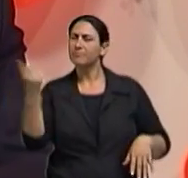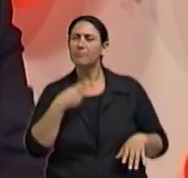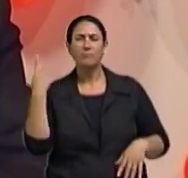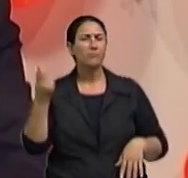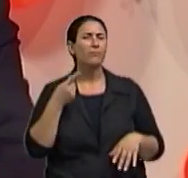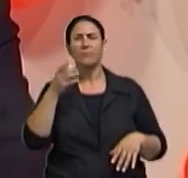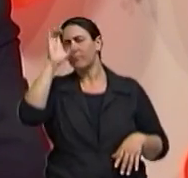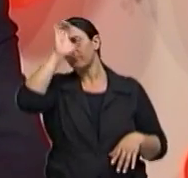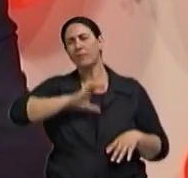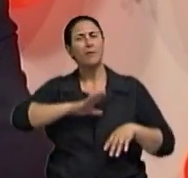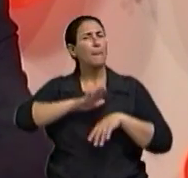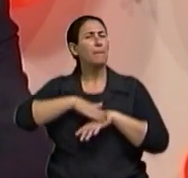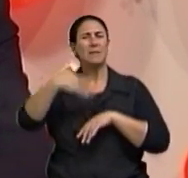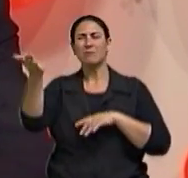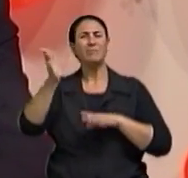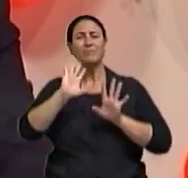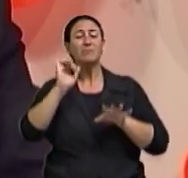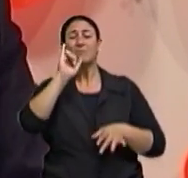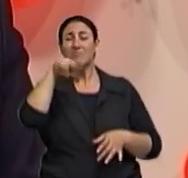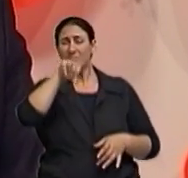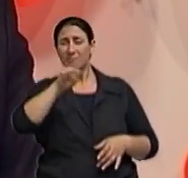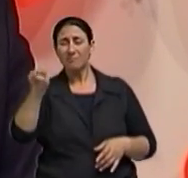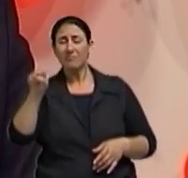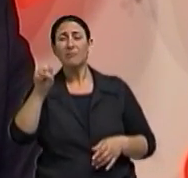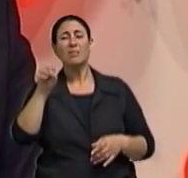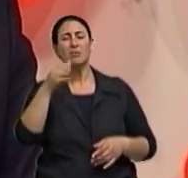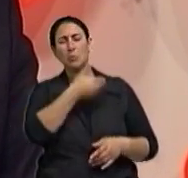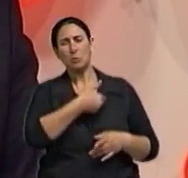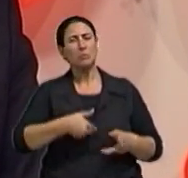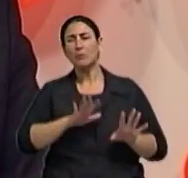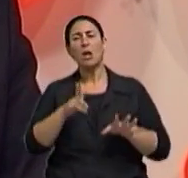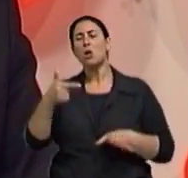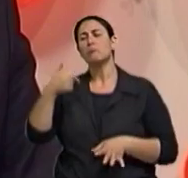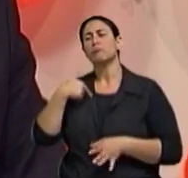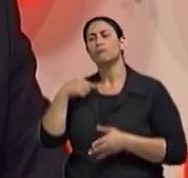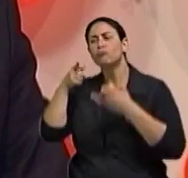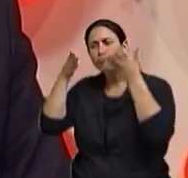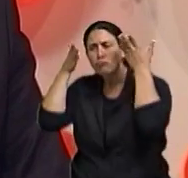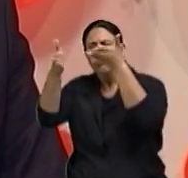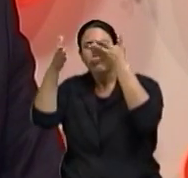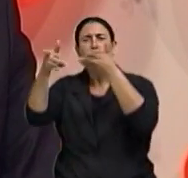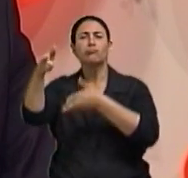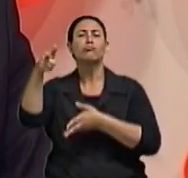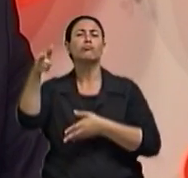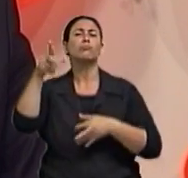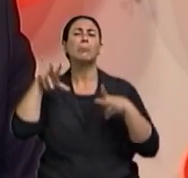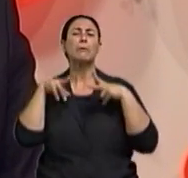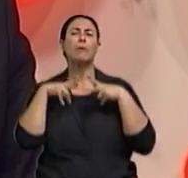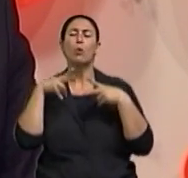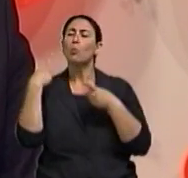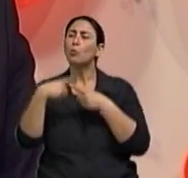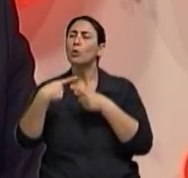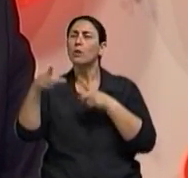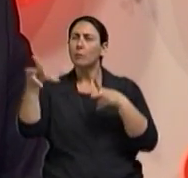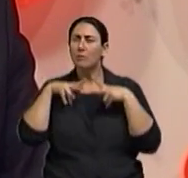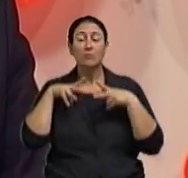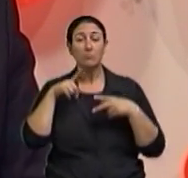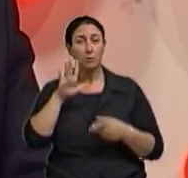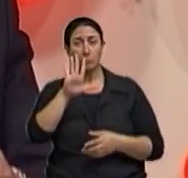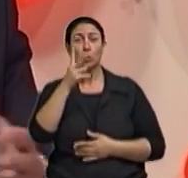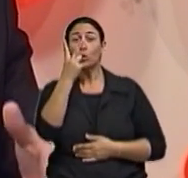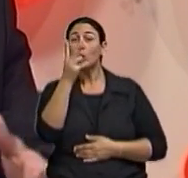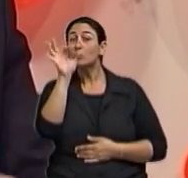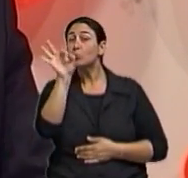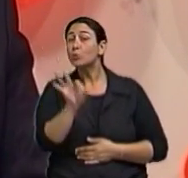dependente dessas Previdências Privadas e principalmente das informações. Hoje, brasileiro tem 2% dos